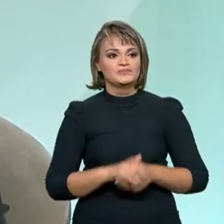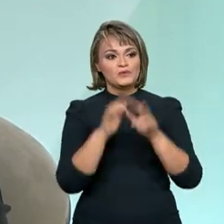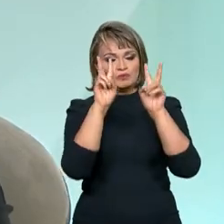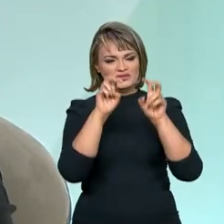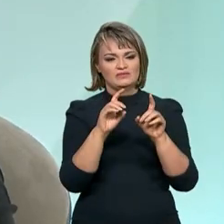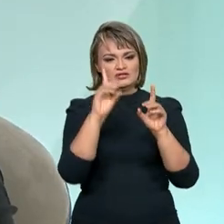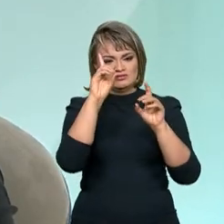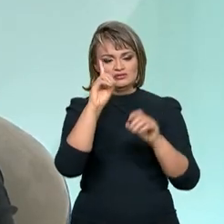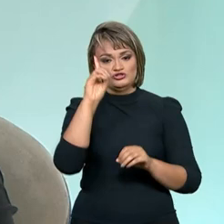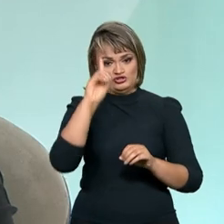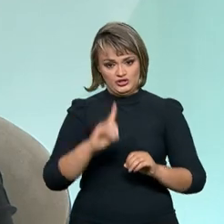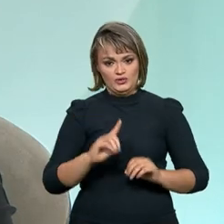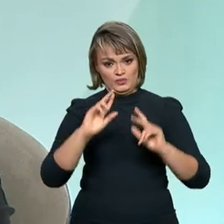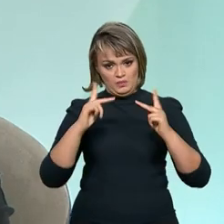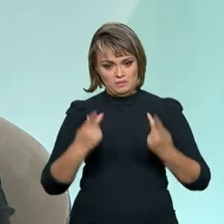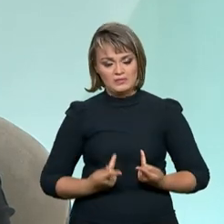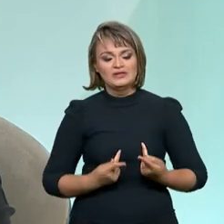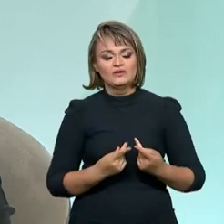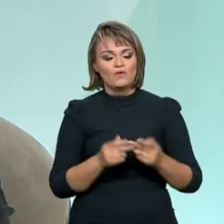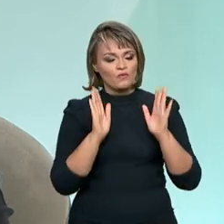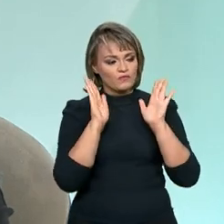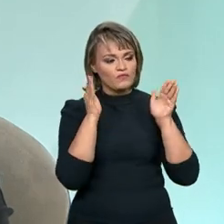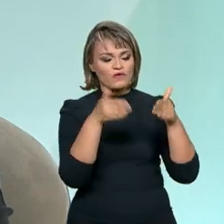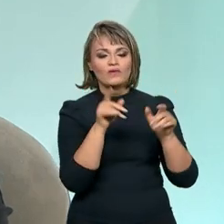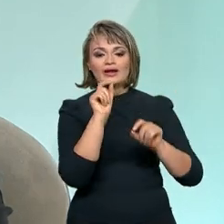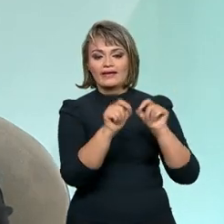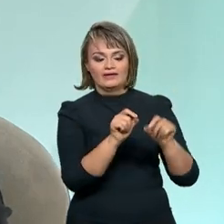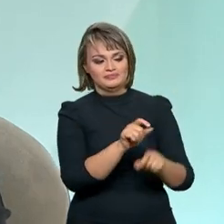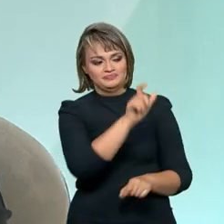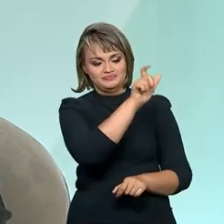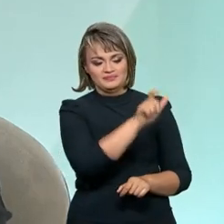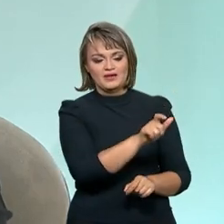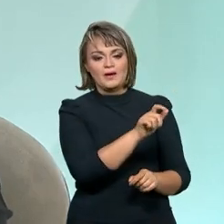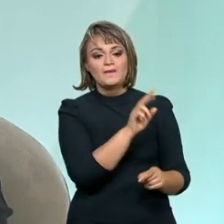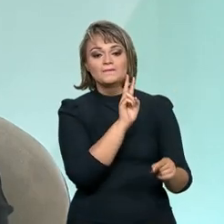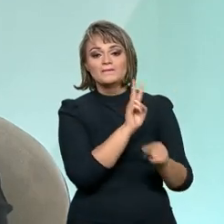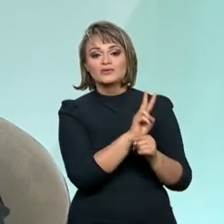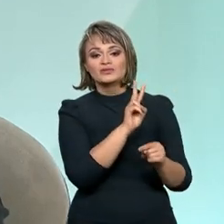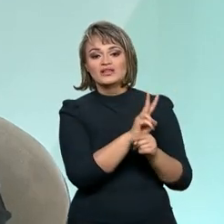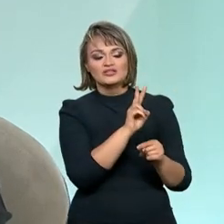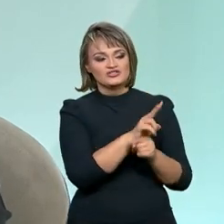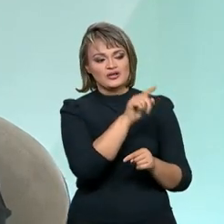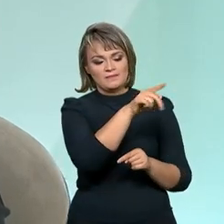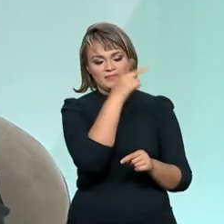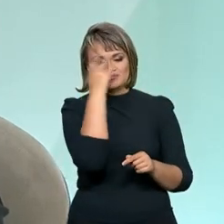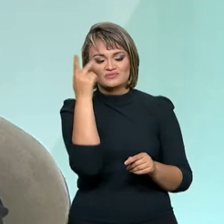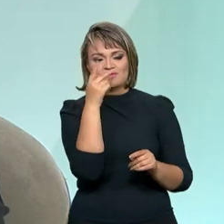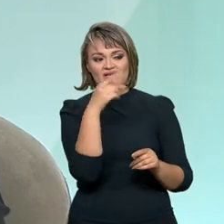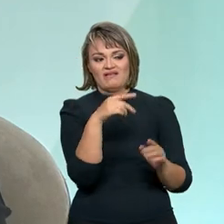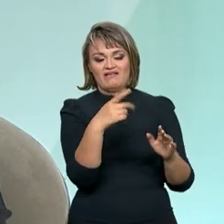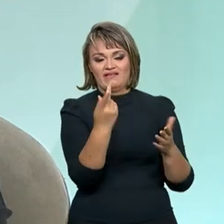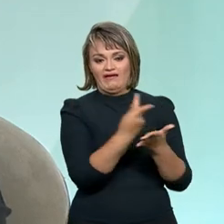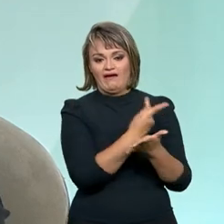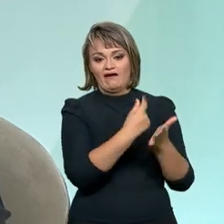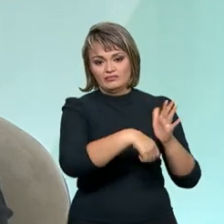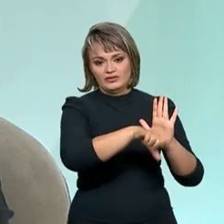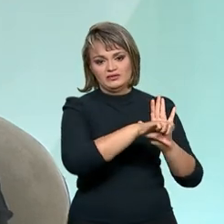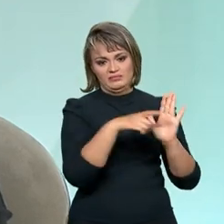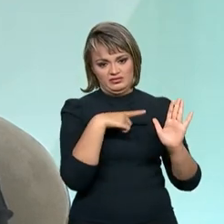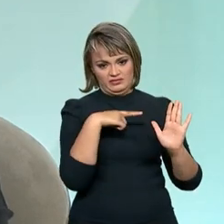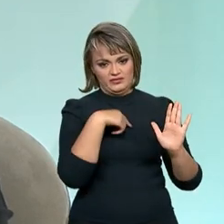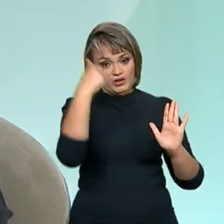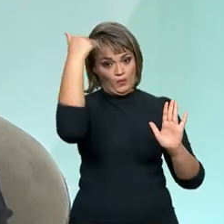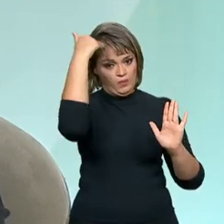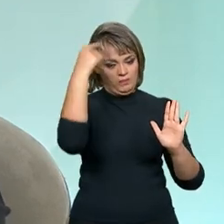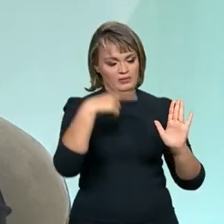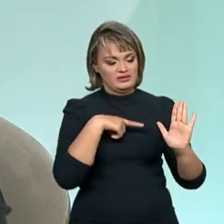anteriormente, sempre foi trabalhada no sentido de proteção do agressor. E é importante que